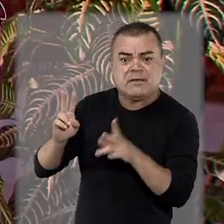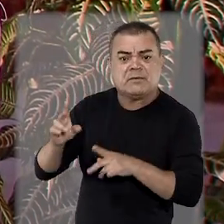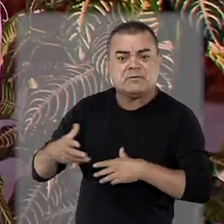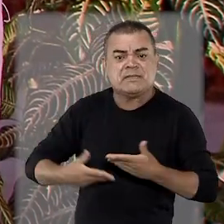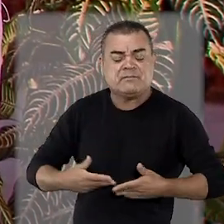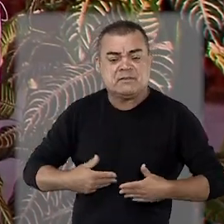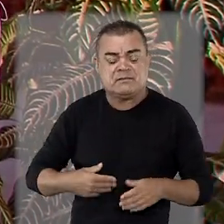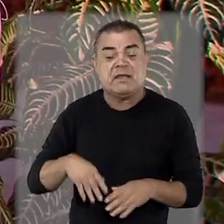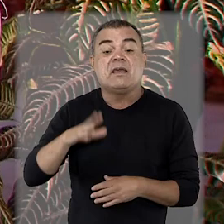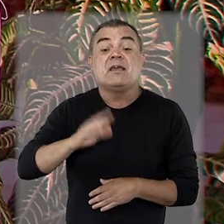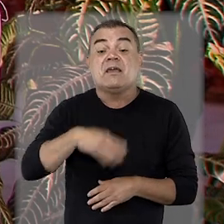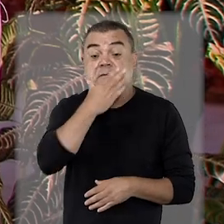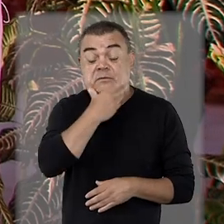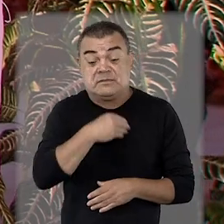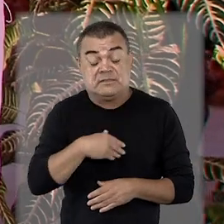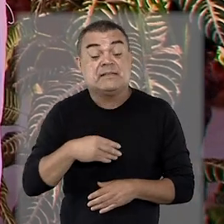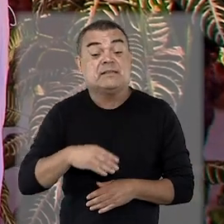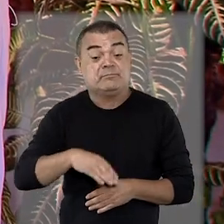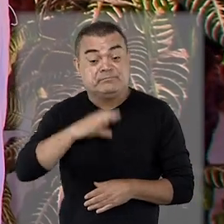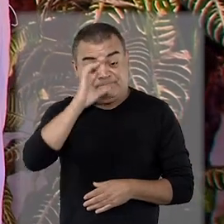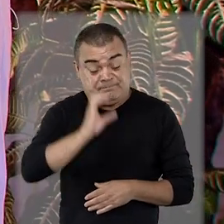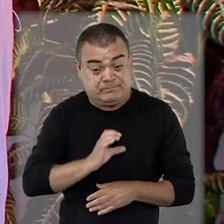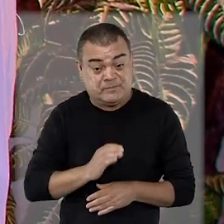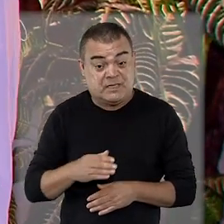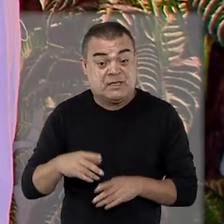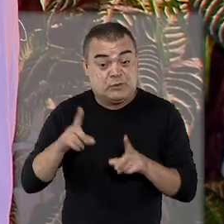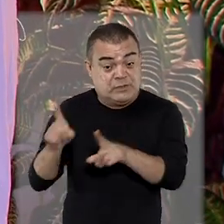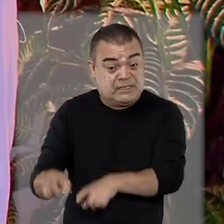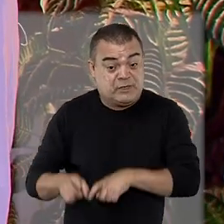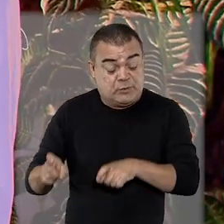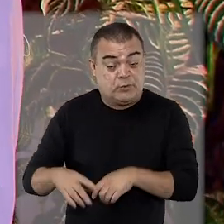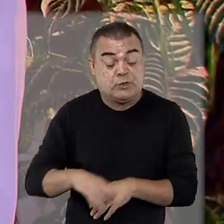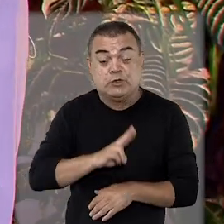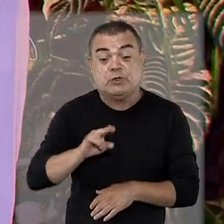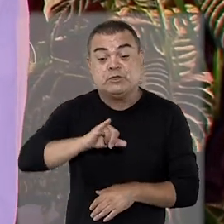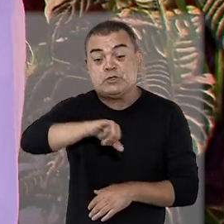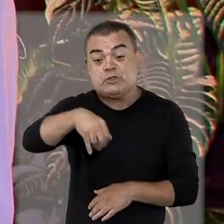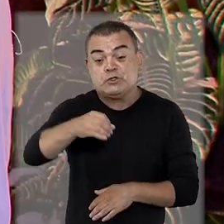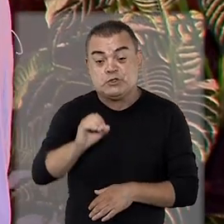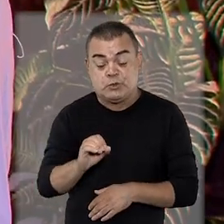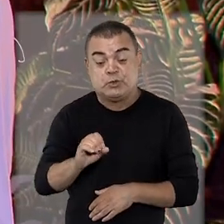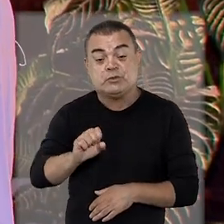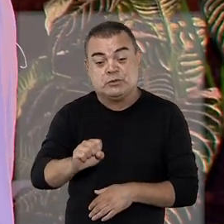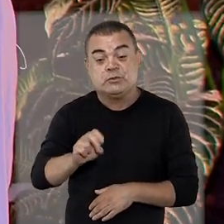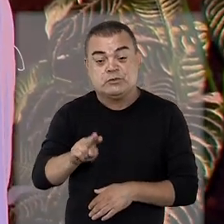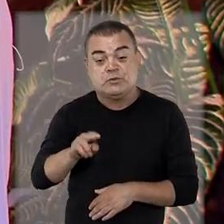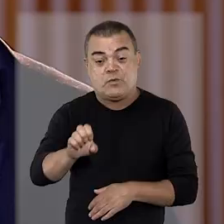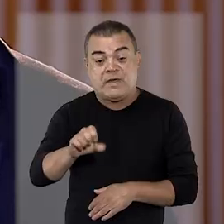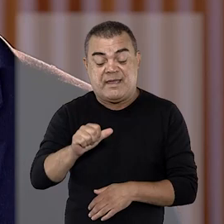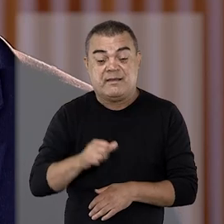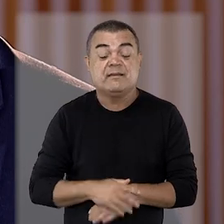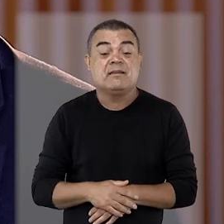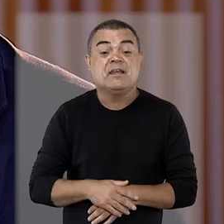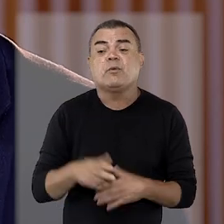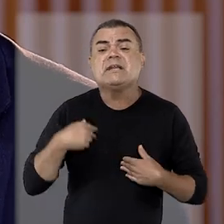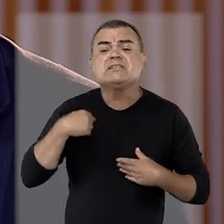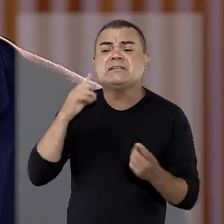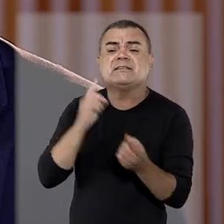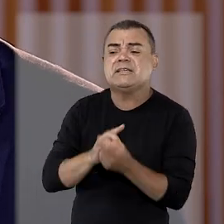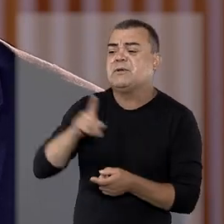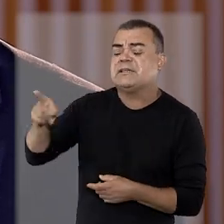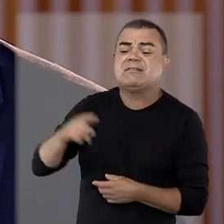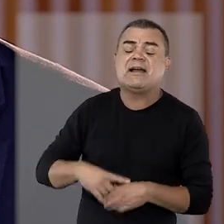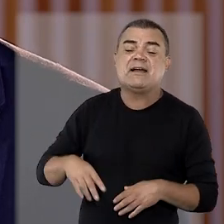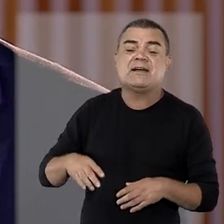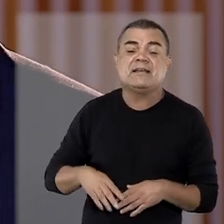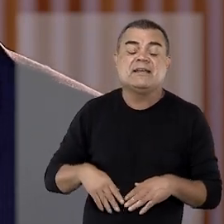encarar o serviço. Era um cidadão do interior, chamado Josué, e a gente nunca mais esqueceu o nome dele. A gente atendeu ele, ele estava